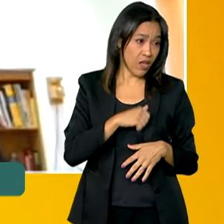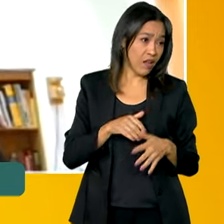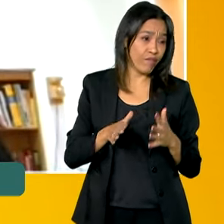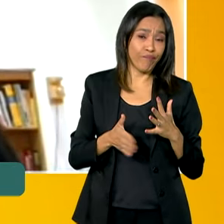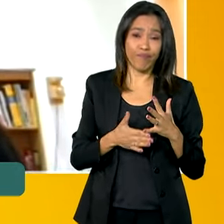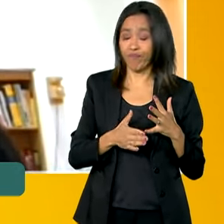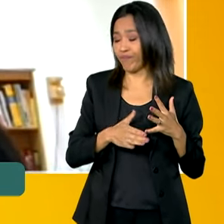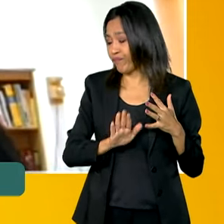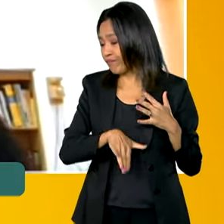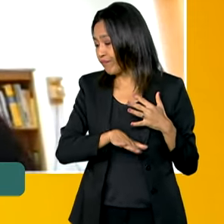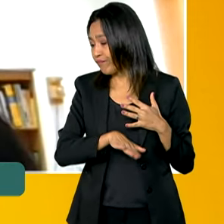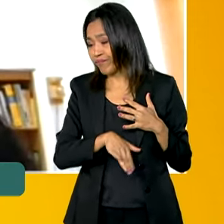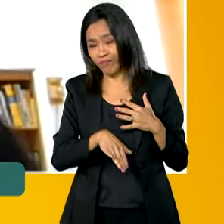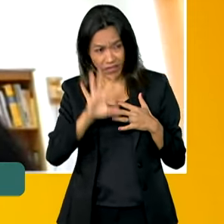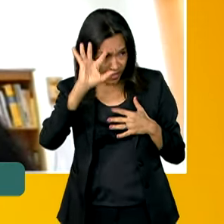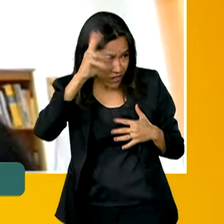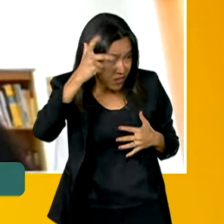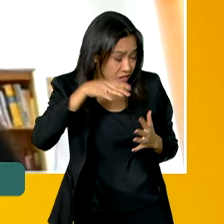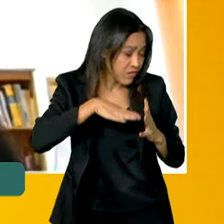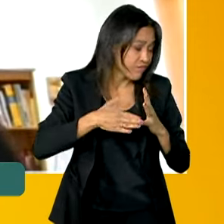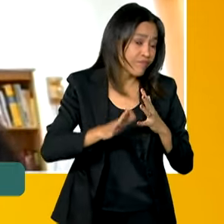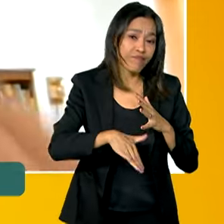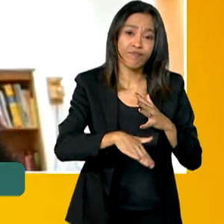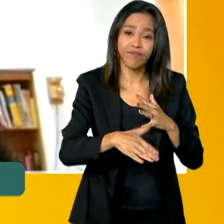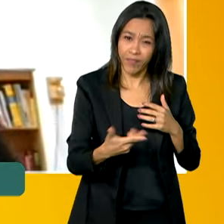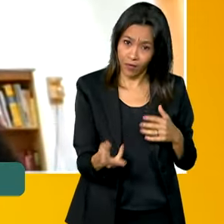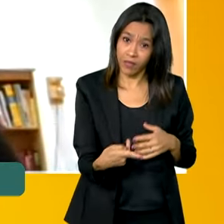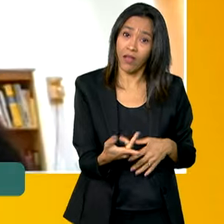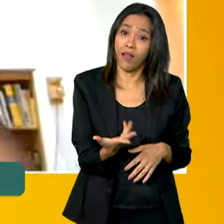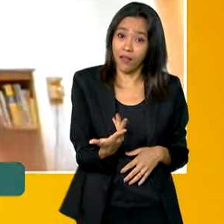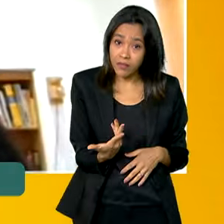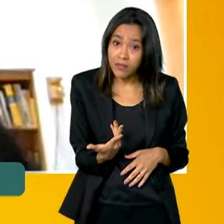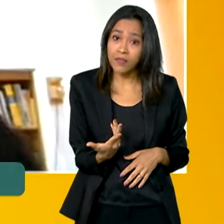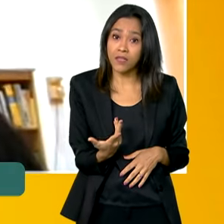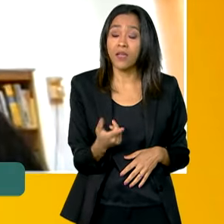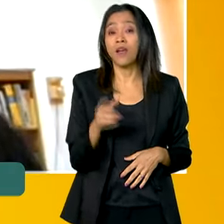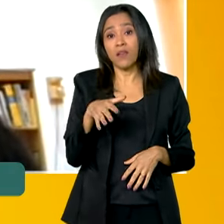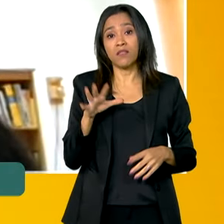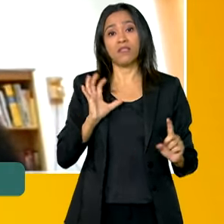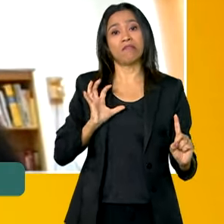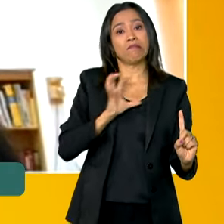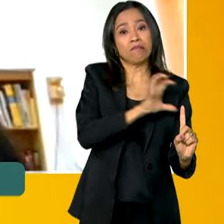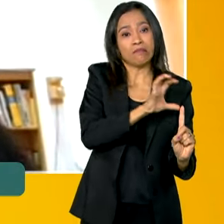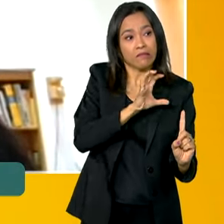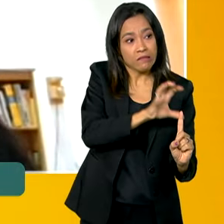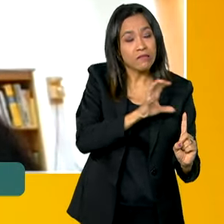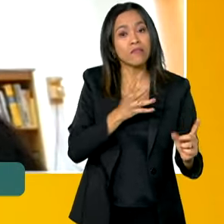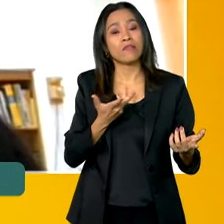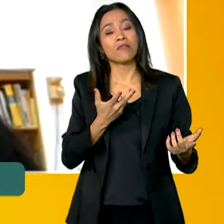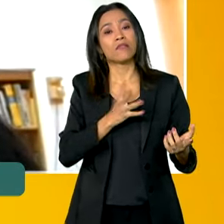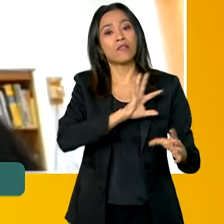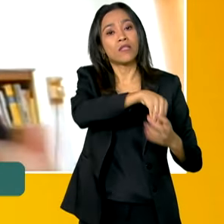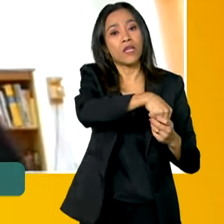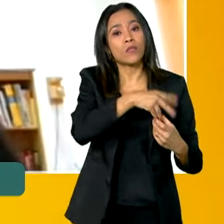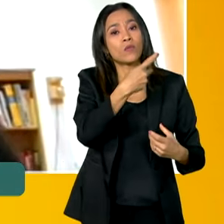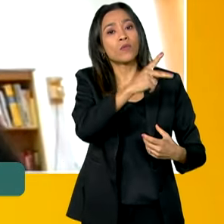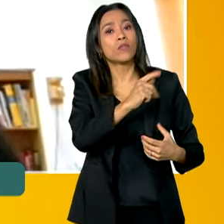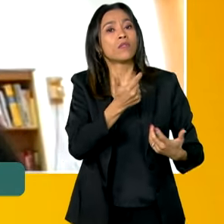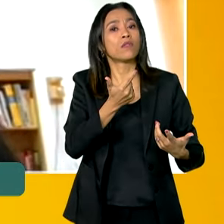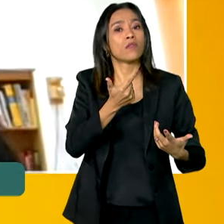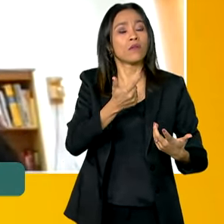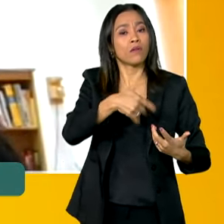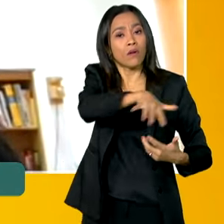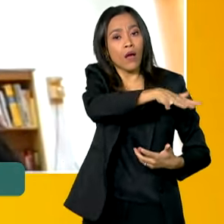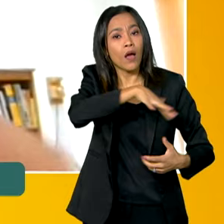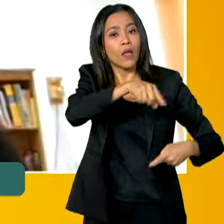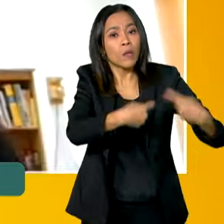decisão. Muitas vezes, essas lideranças são ameaçadas no seu espaço de construção